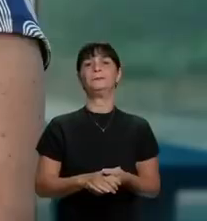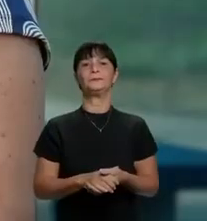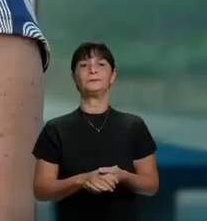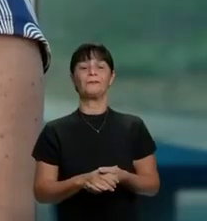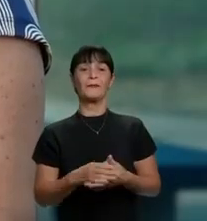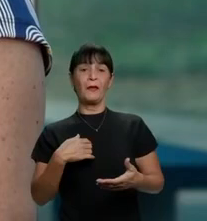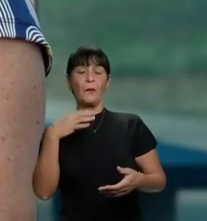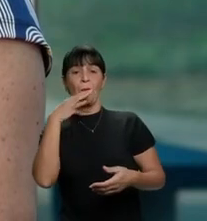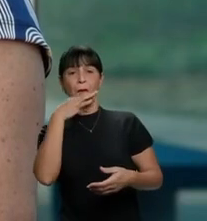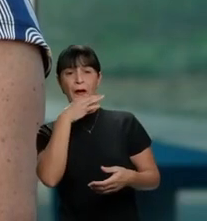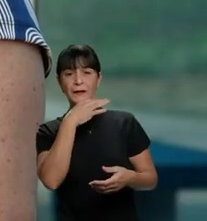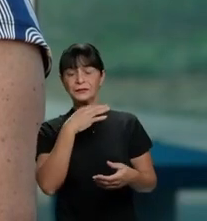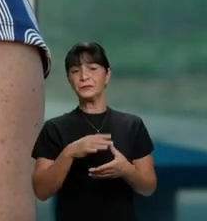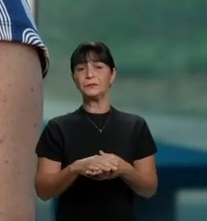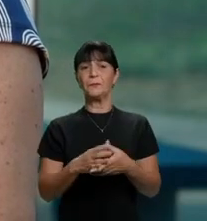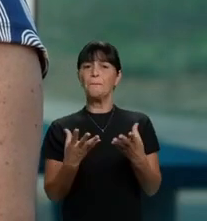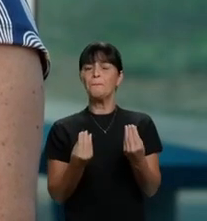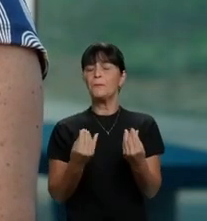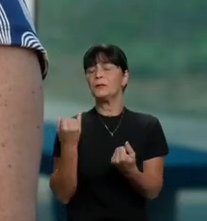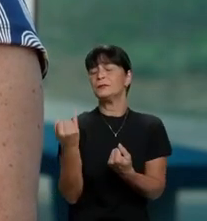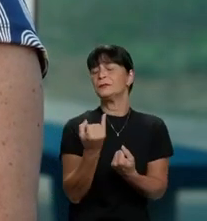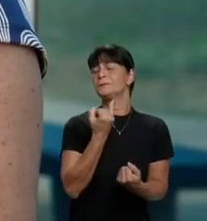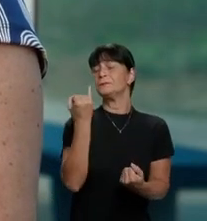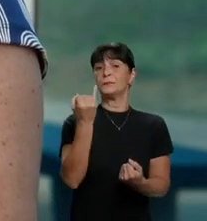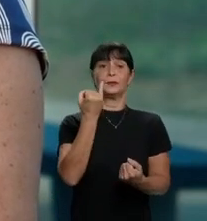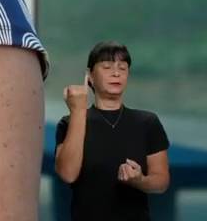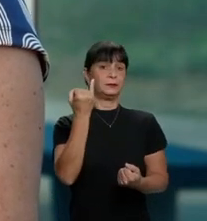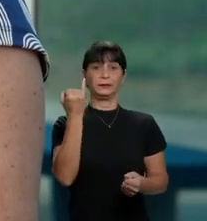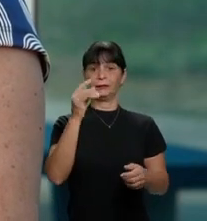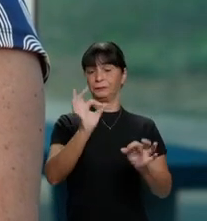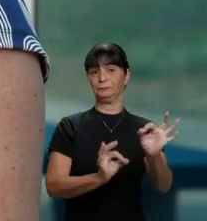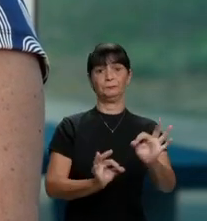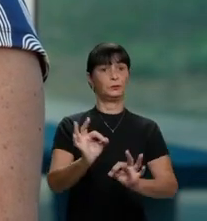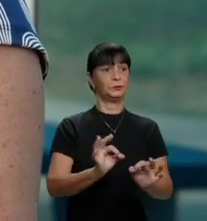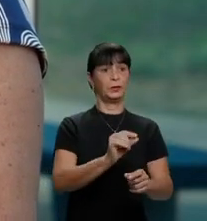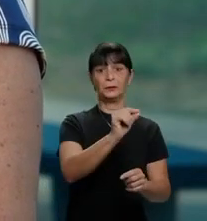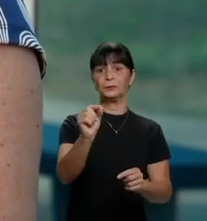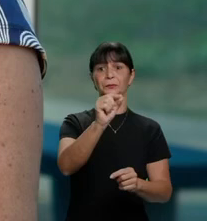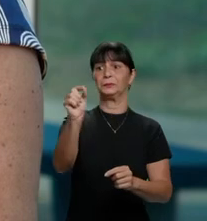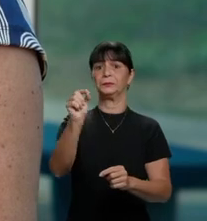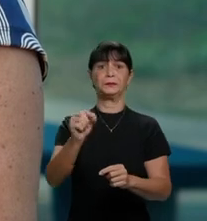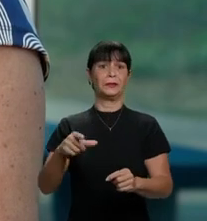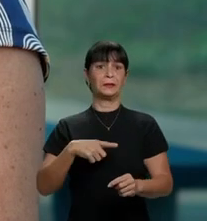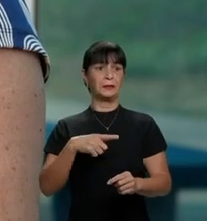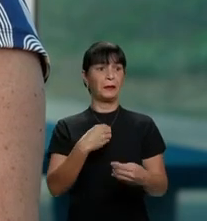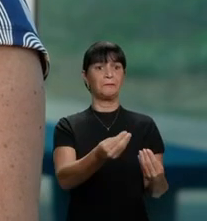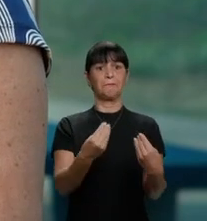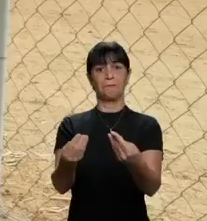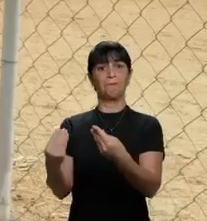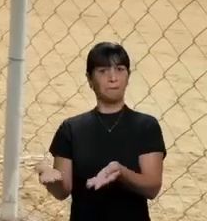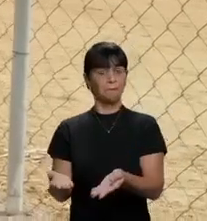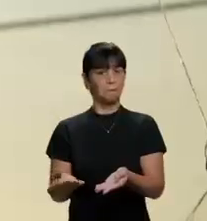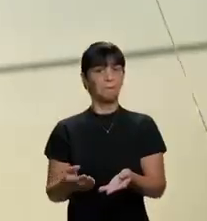Eu acho, assim, de uma extrema importância a esses projetos que estão dando.